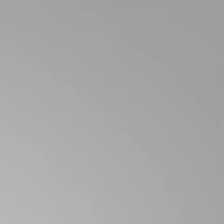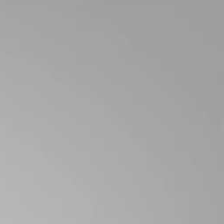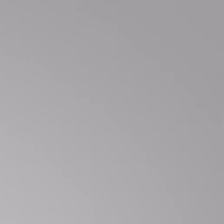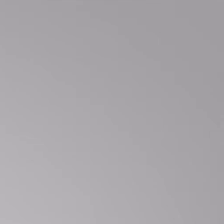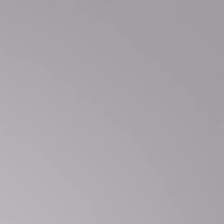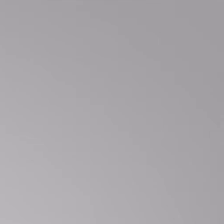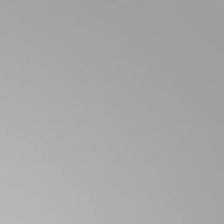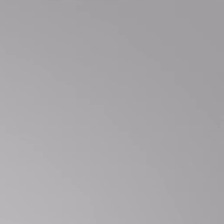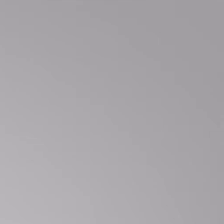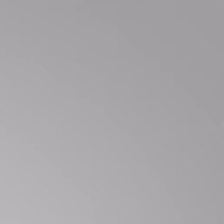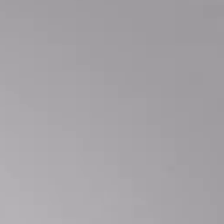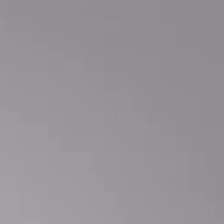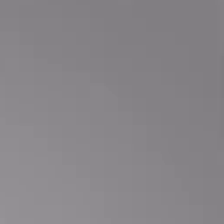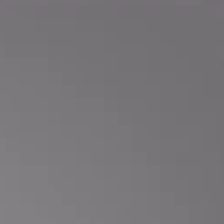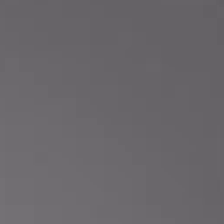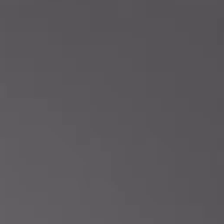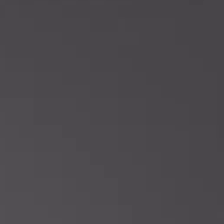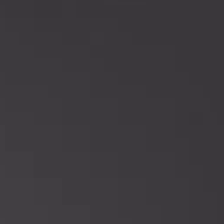Oswaldo Cruz, Brasília.